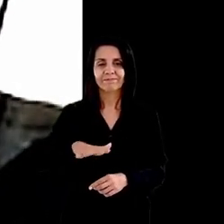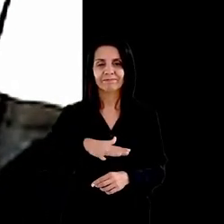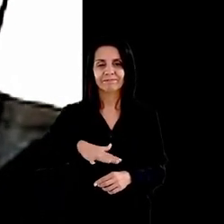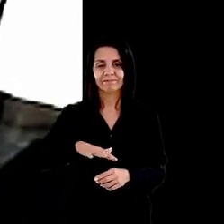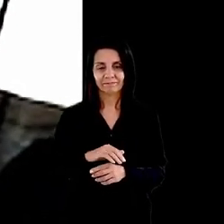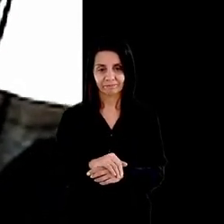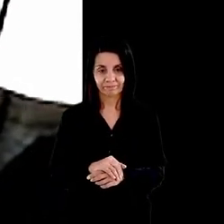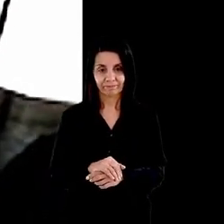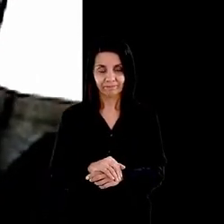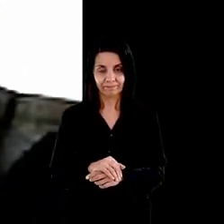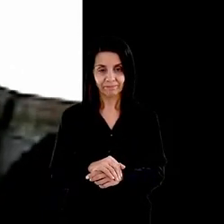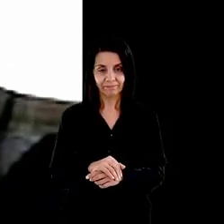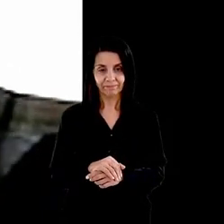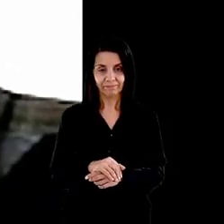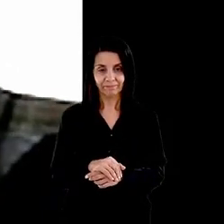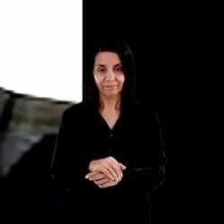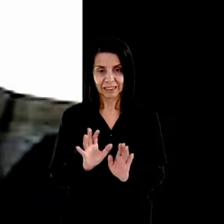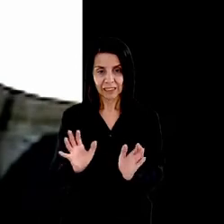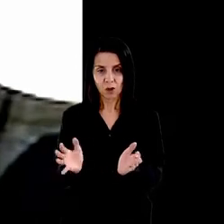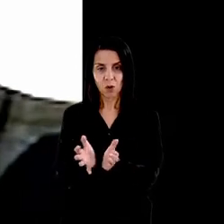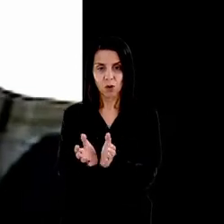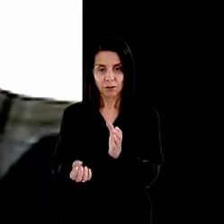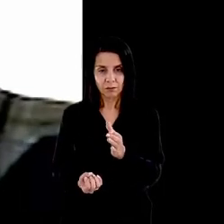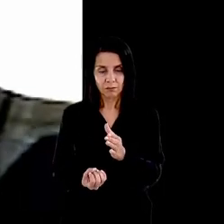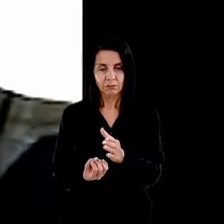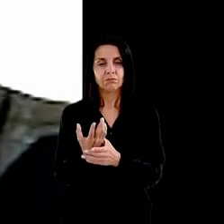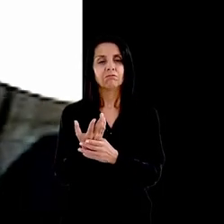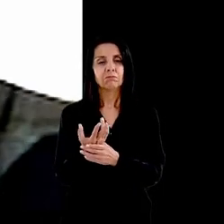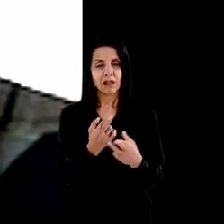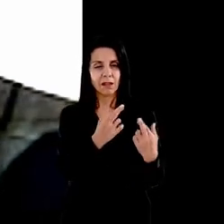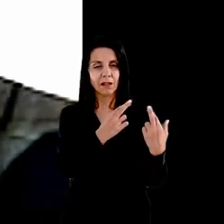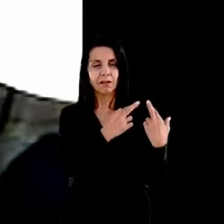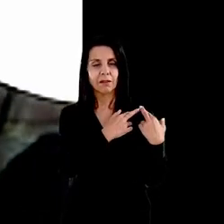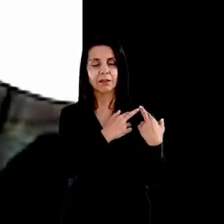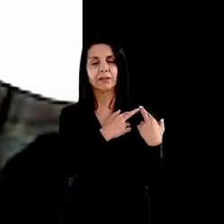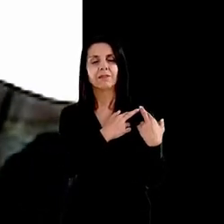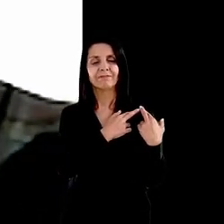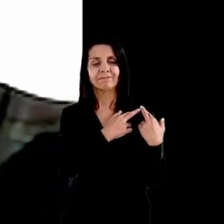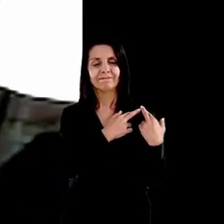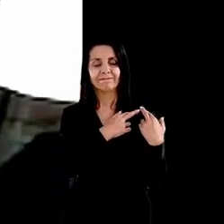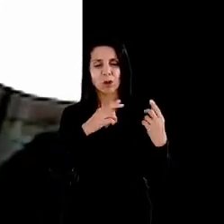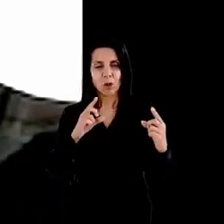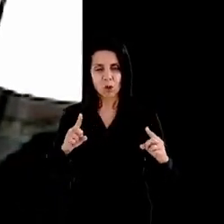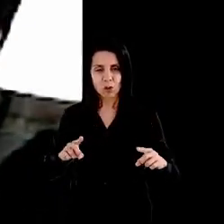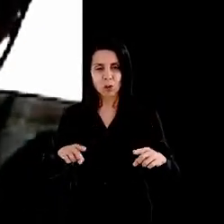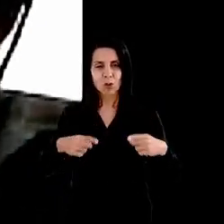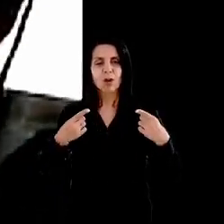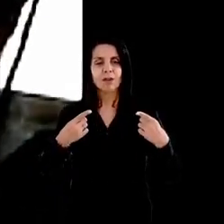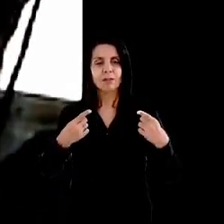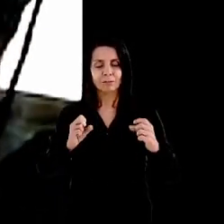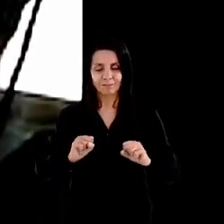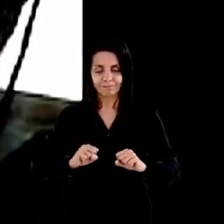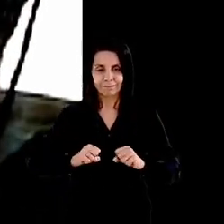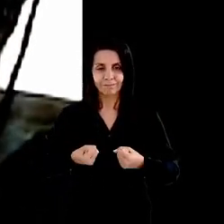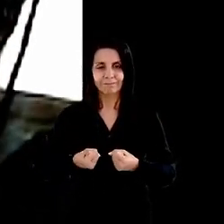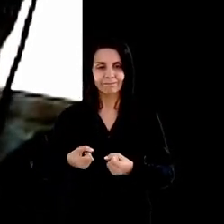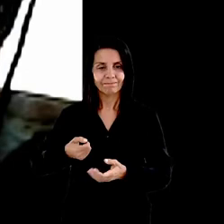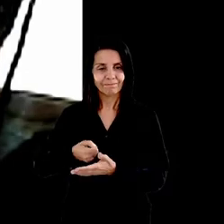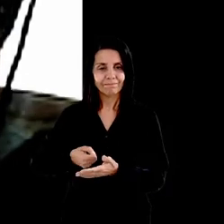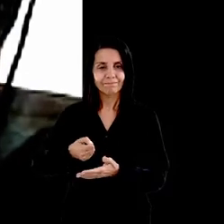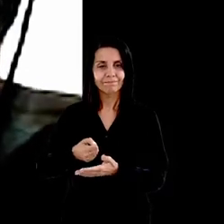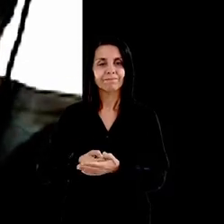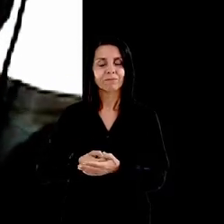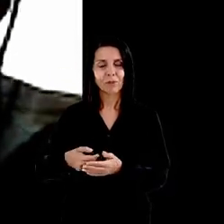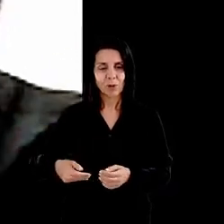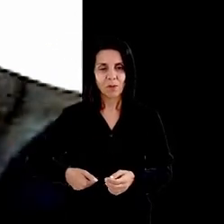cria esta comissão tem essa tarefa desafiadora de enfrentar essa grave situação de fome que se vive nas ruas da cidade